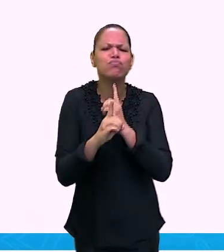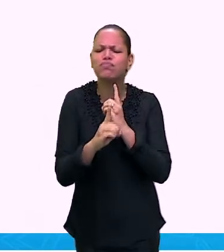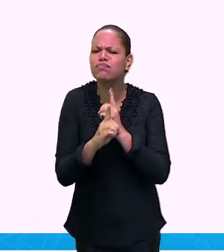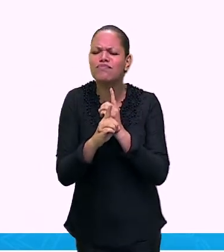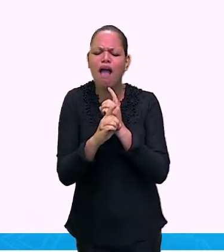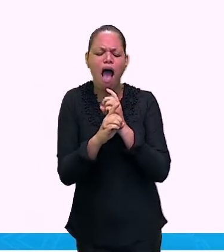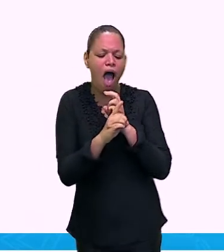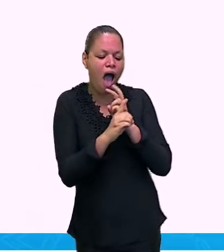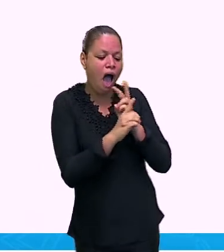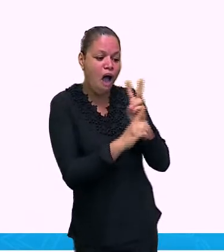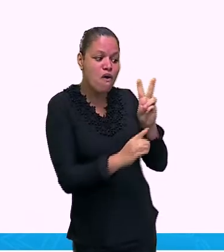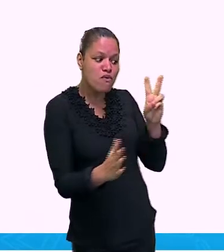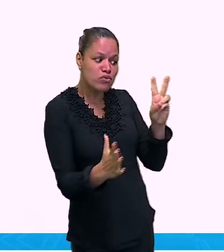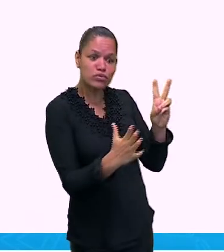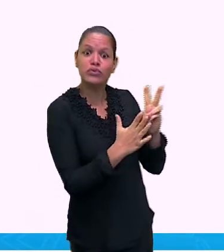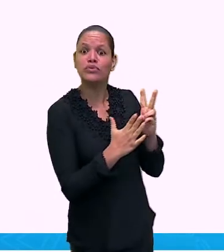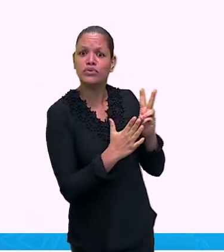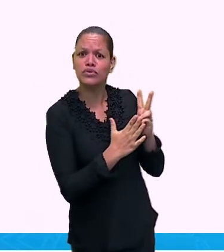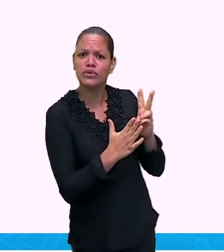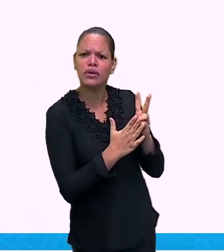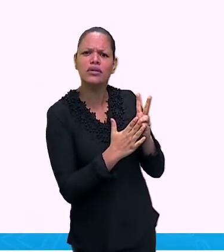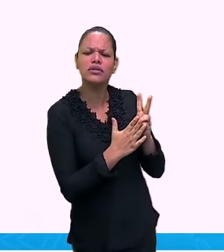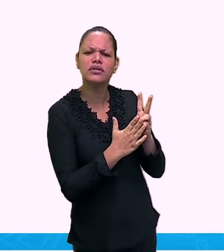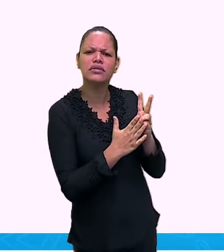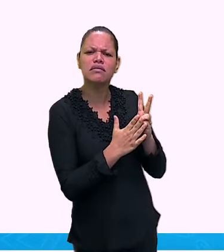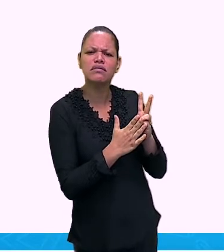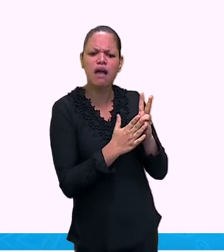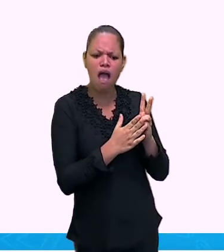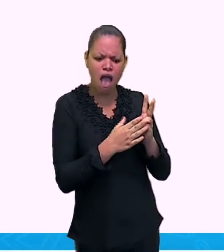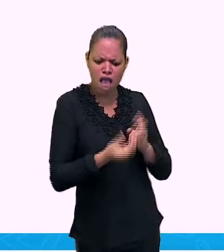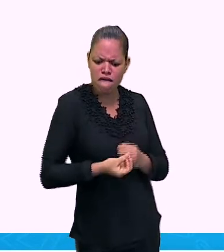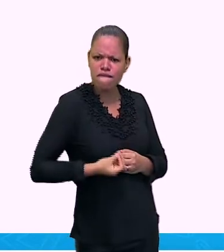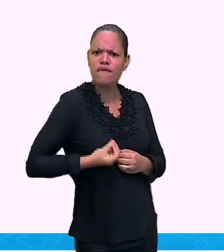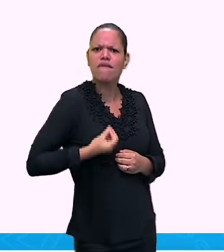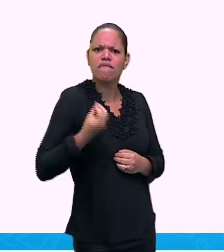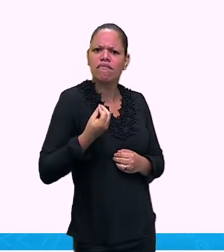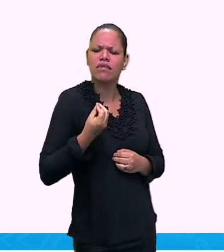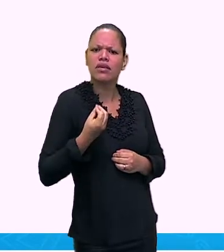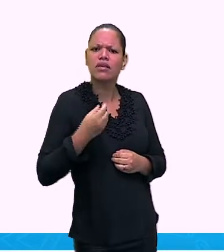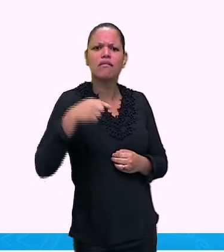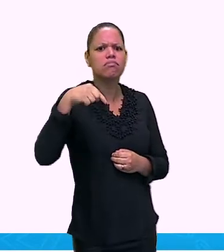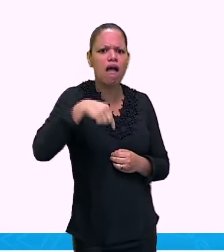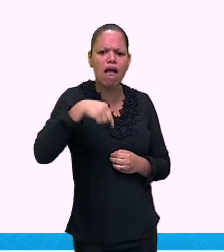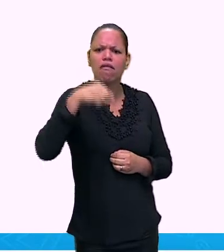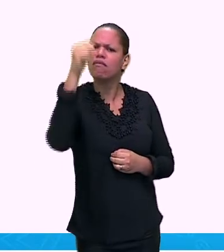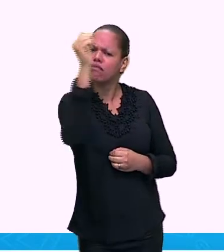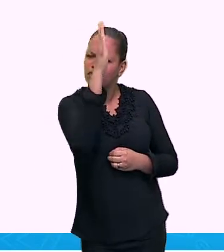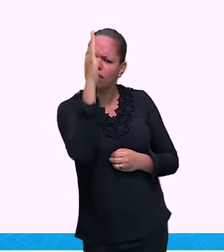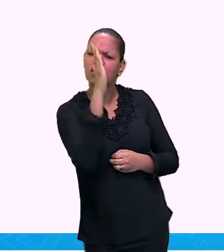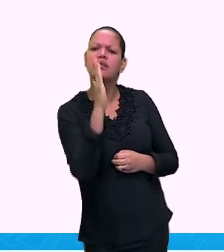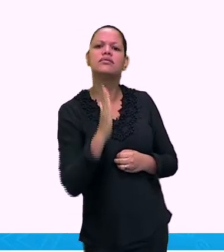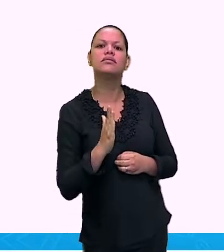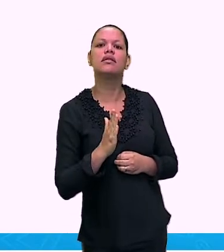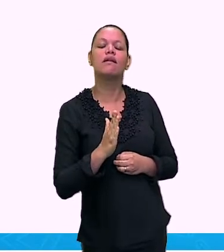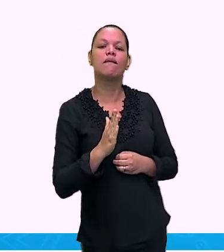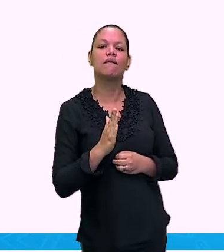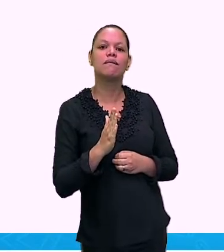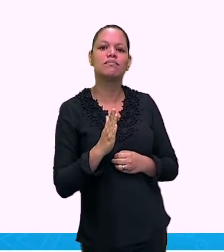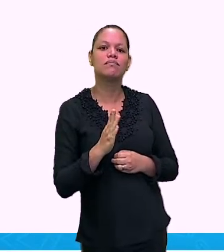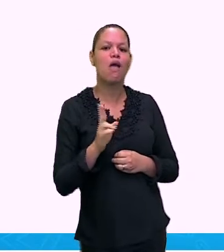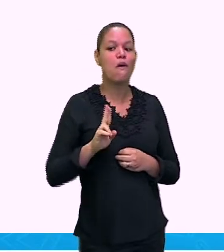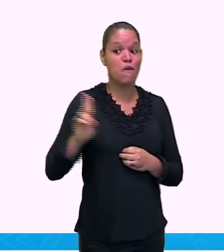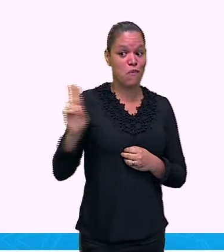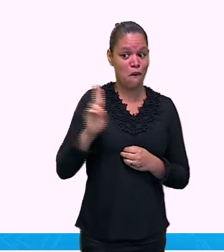no litoral do nosso país. E onde que foi mesmo? Qual o nome do lugar? Então, Porto Segundo.